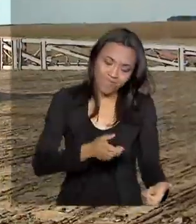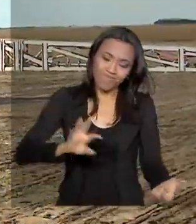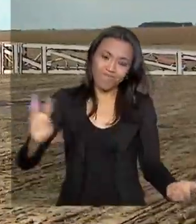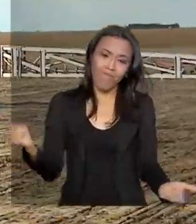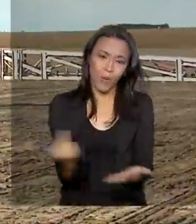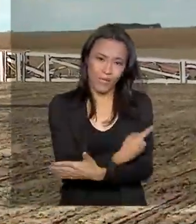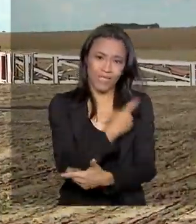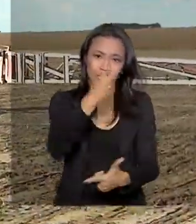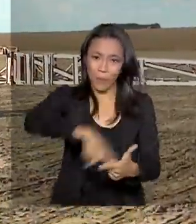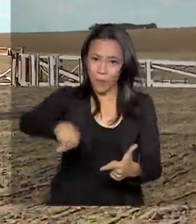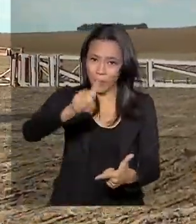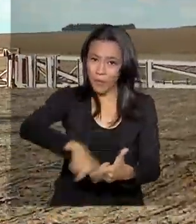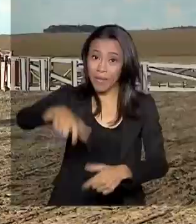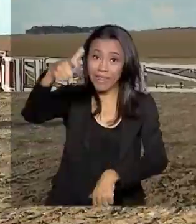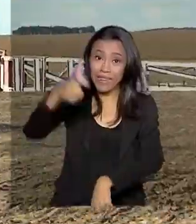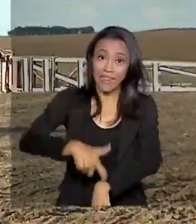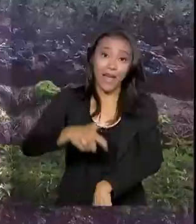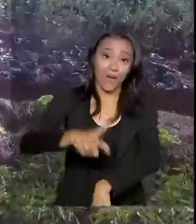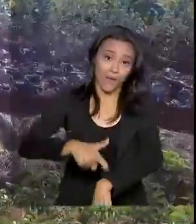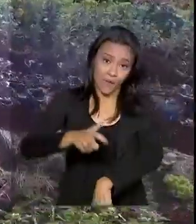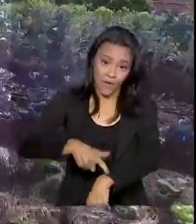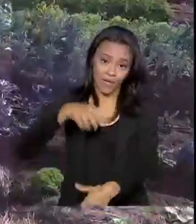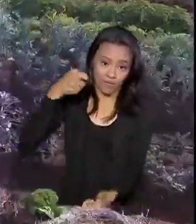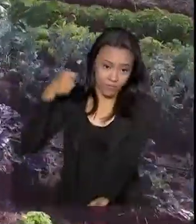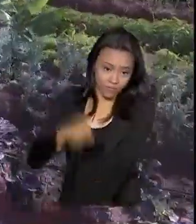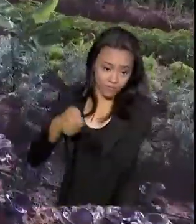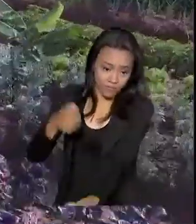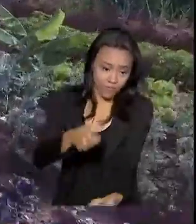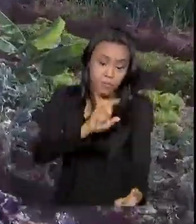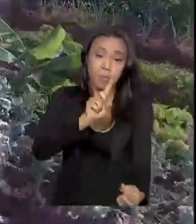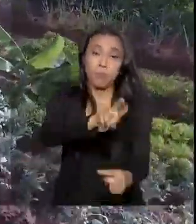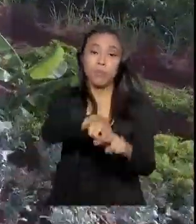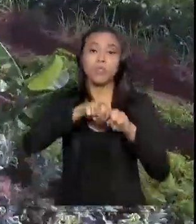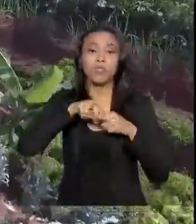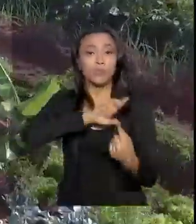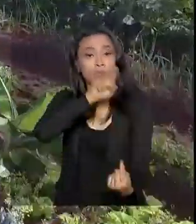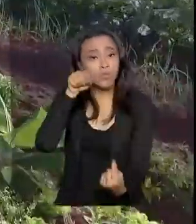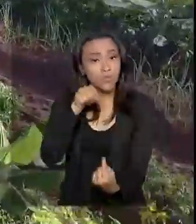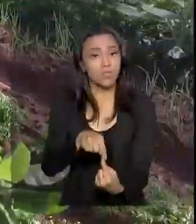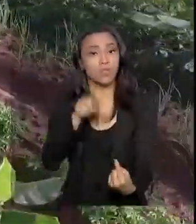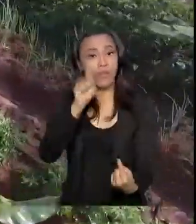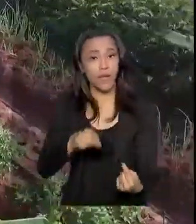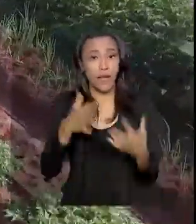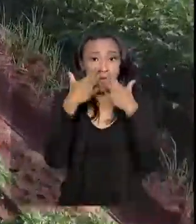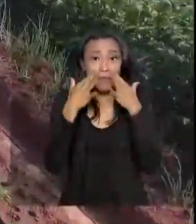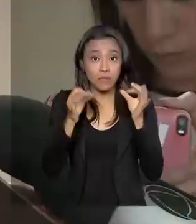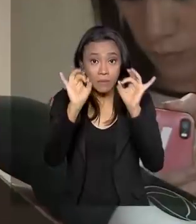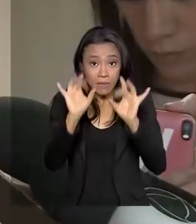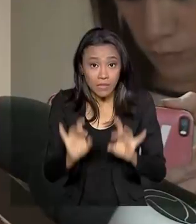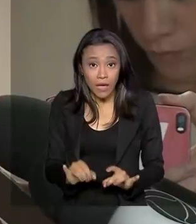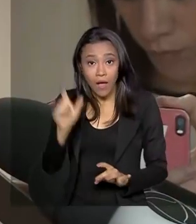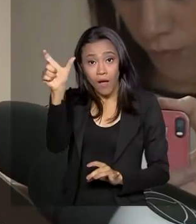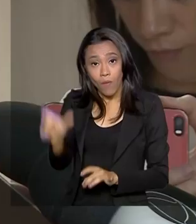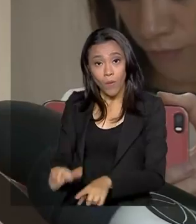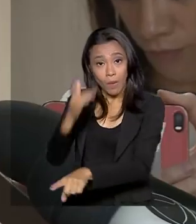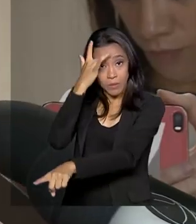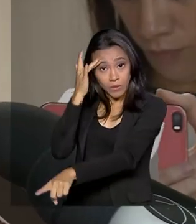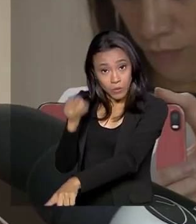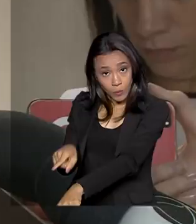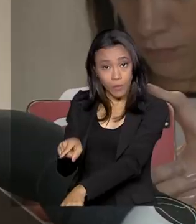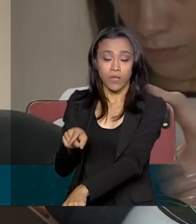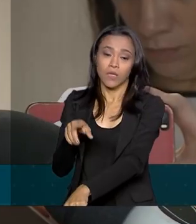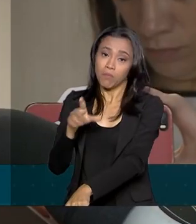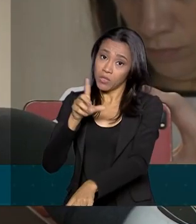principalmente na hora da aplicação. Por isso, a meta é dar atenção especial ao produtor. Ele pode ter problemas na